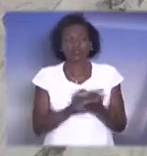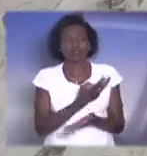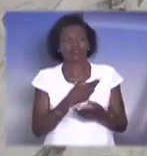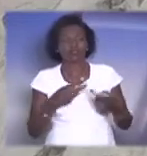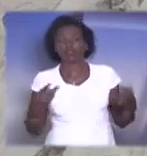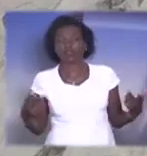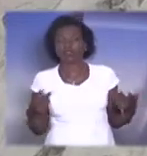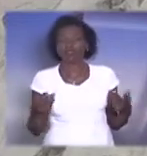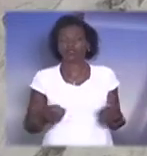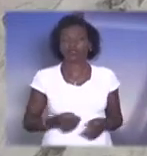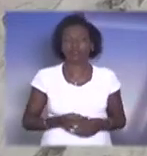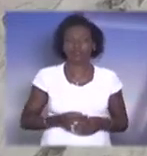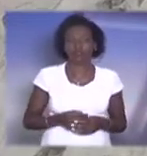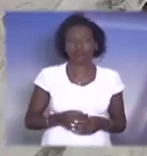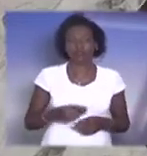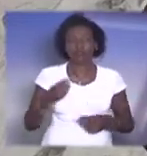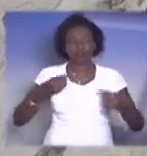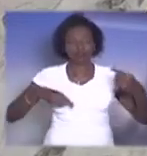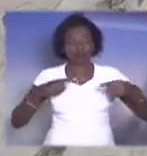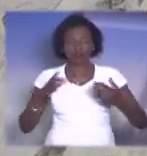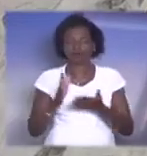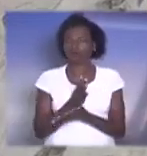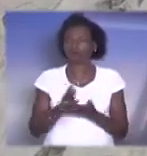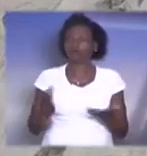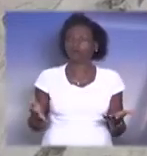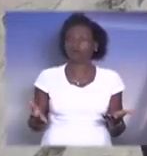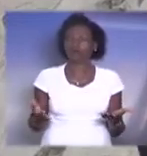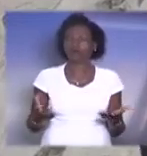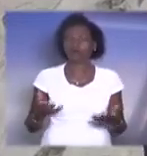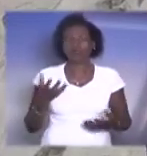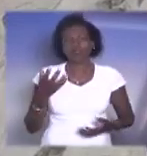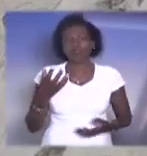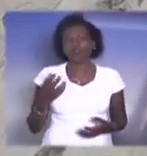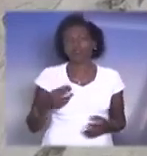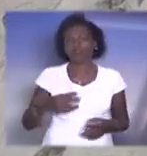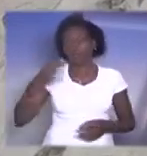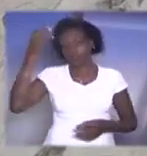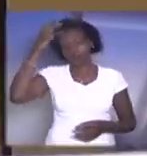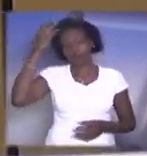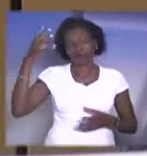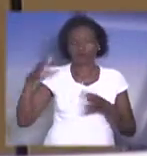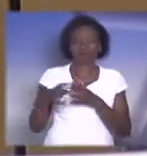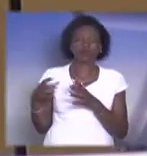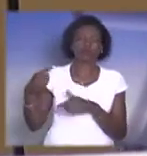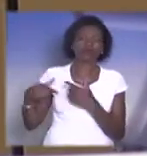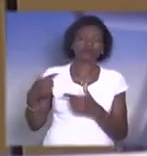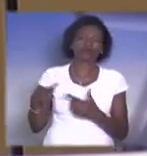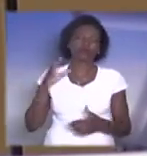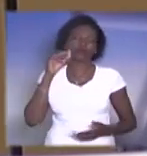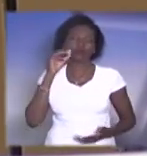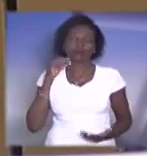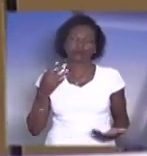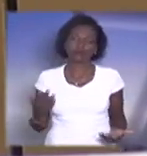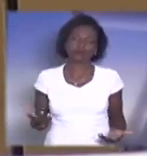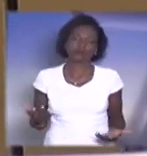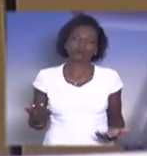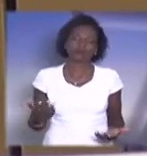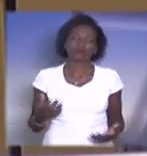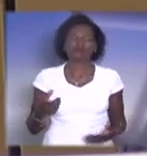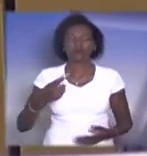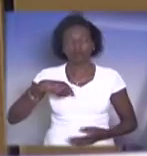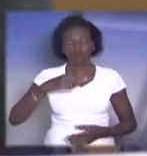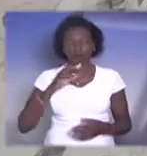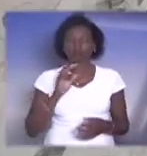vários políticos e querem que agora o funcionalismo pague o preço. Então, senhores, contem com o nosso apoio aqui, que nós estamos à disposição de todos.